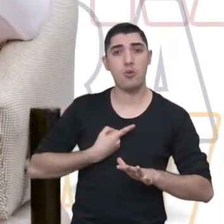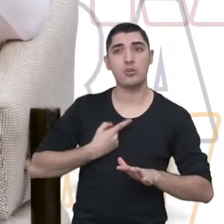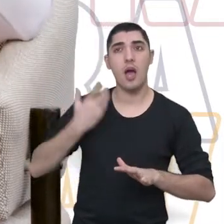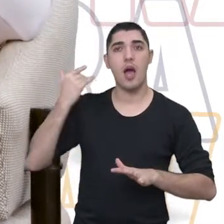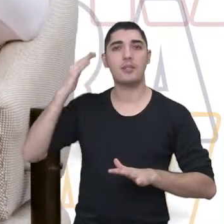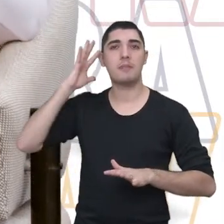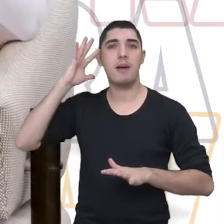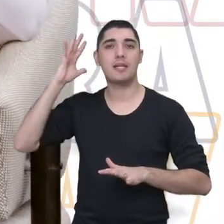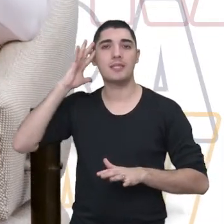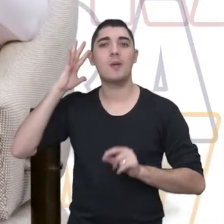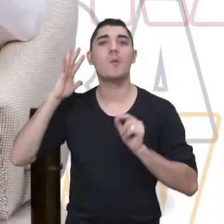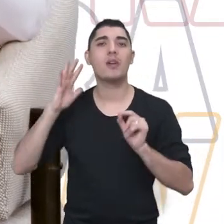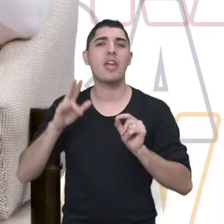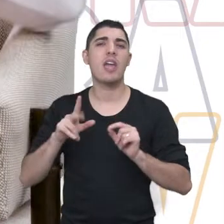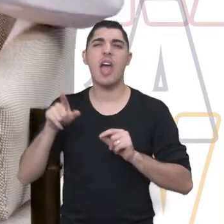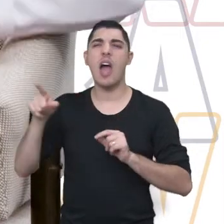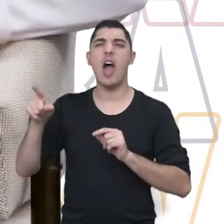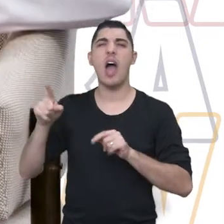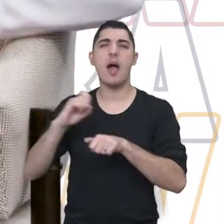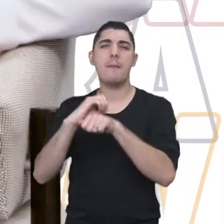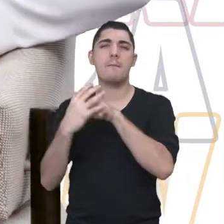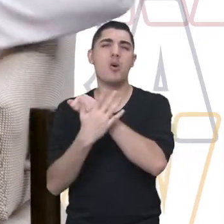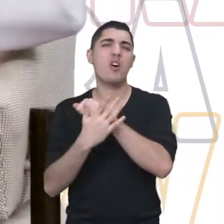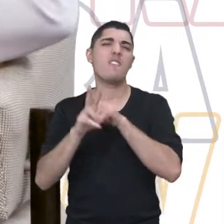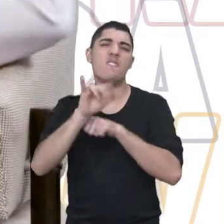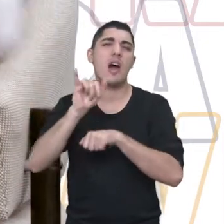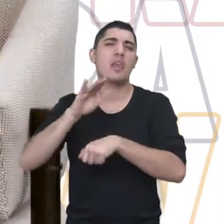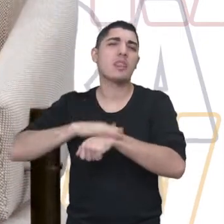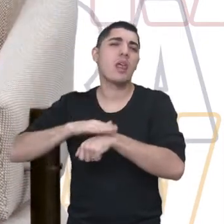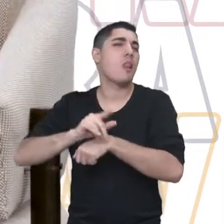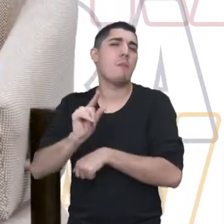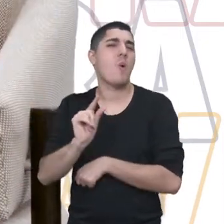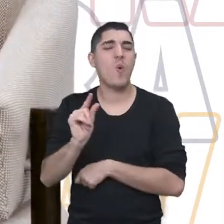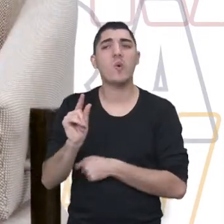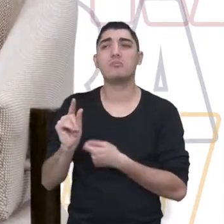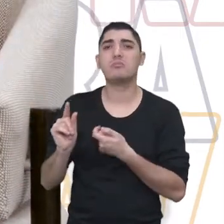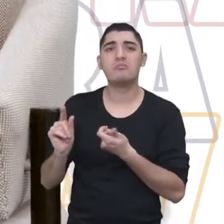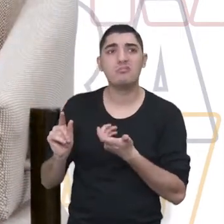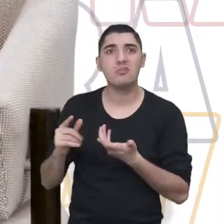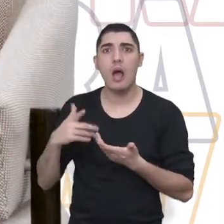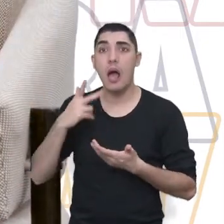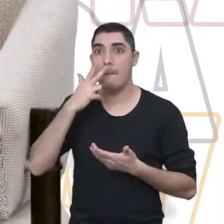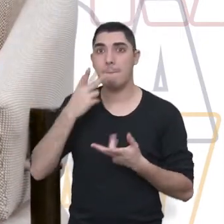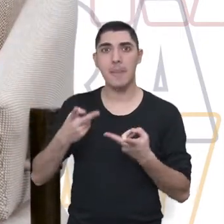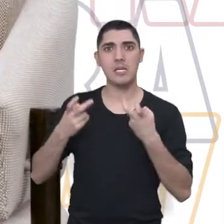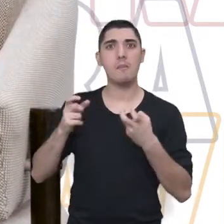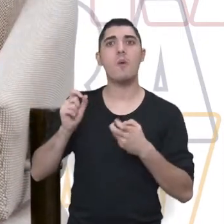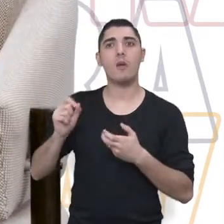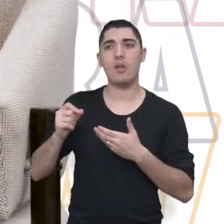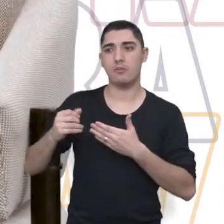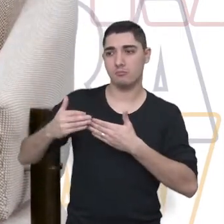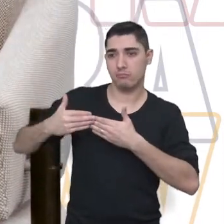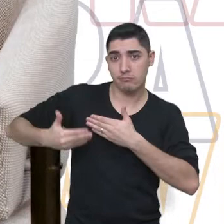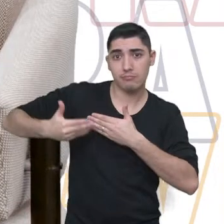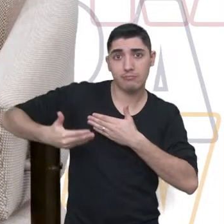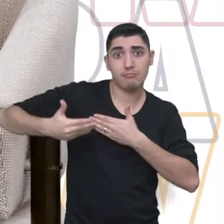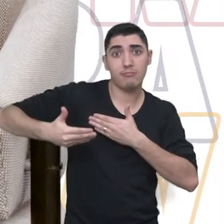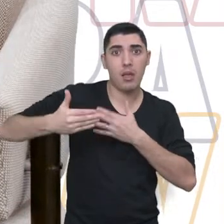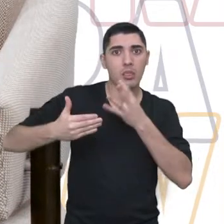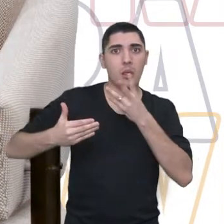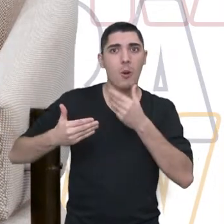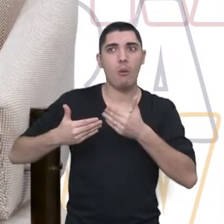gente tinha uma ilusão de que ia durar pouco tempo, que logo voltaríamos, né? Mas assim que a gente percebeu que ainda